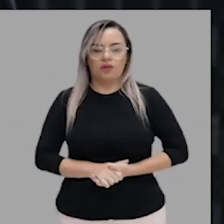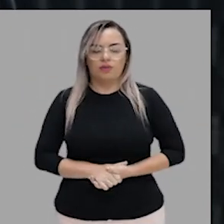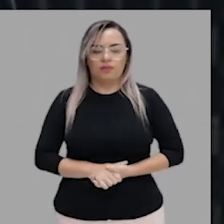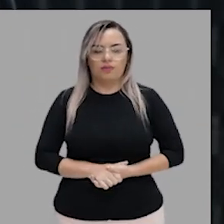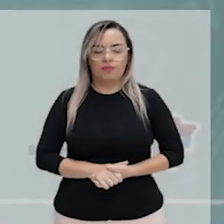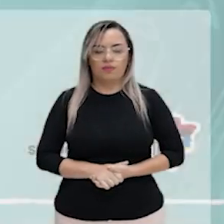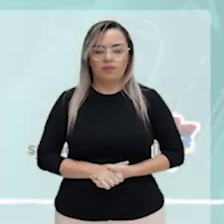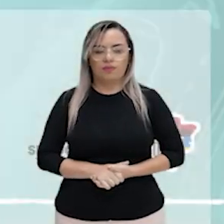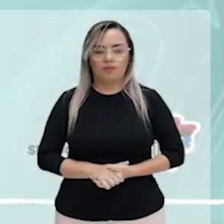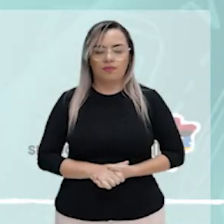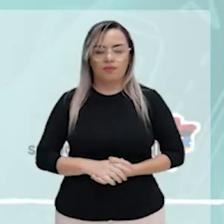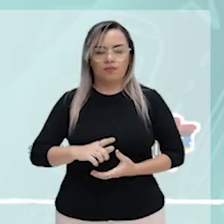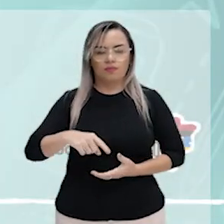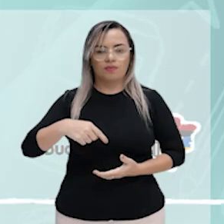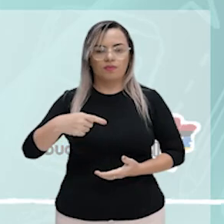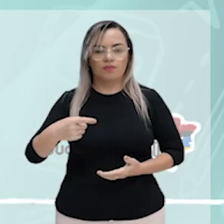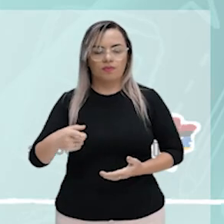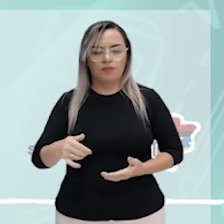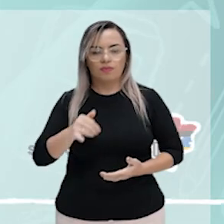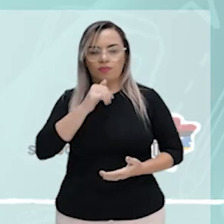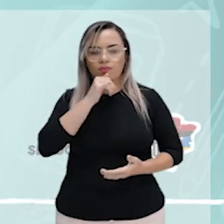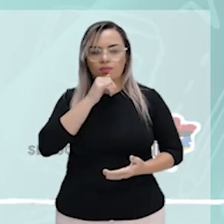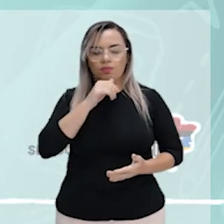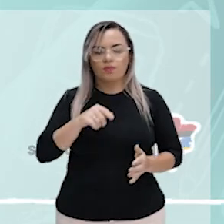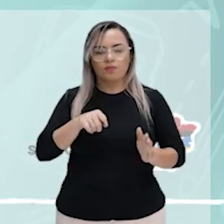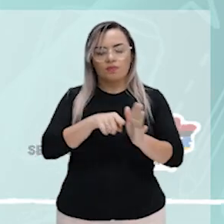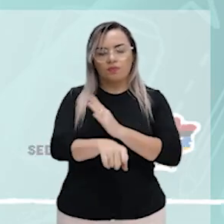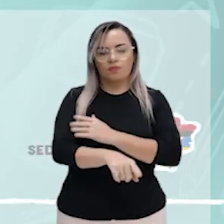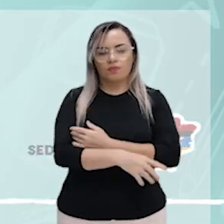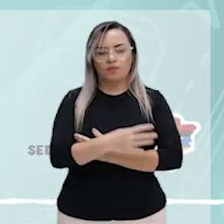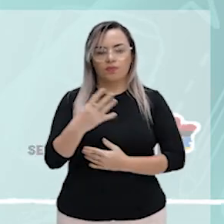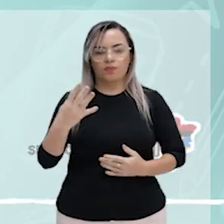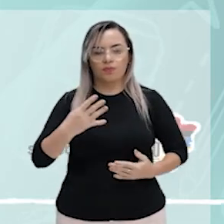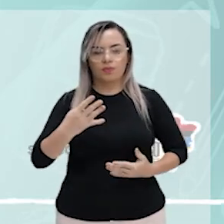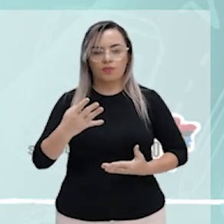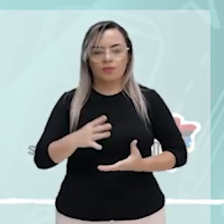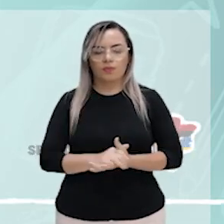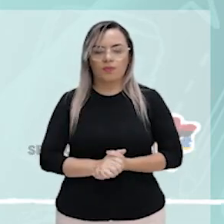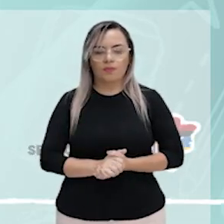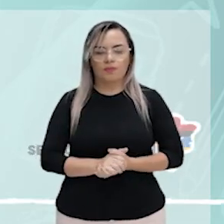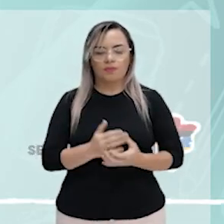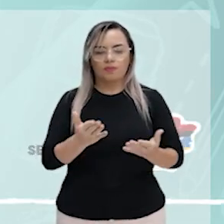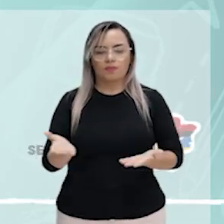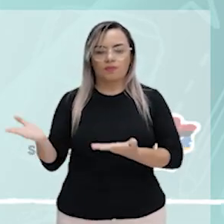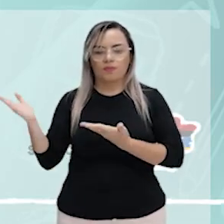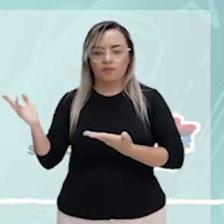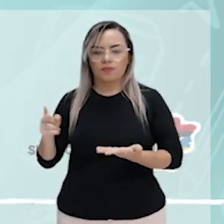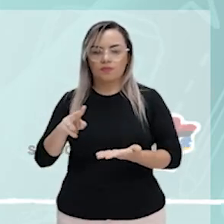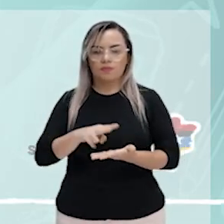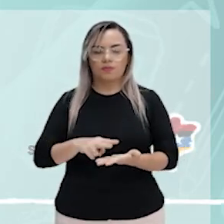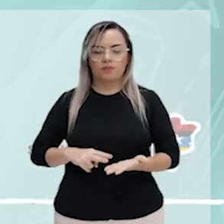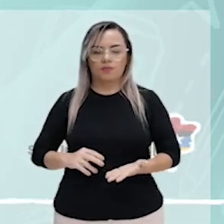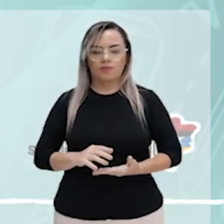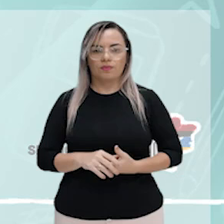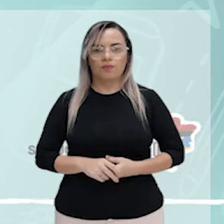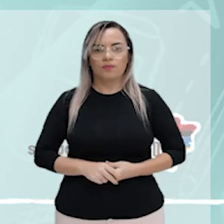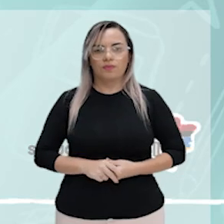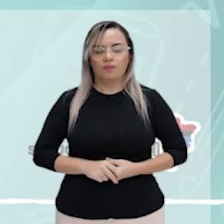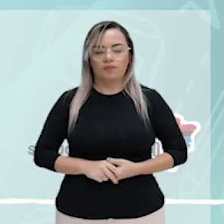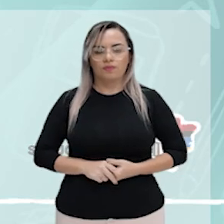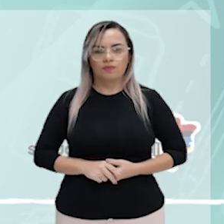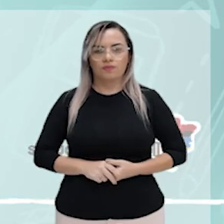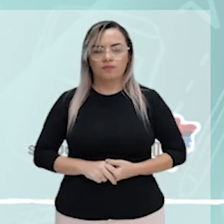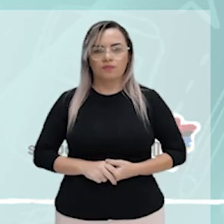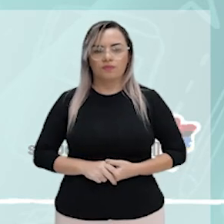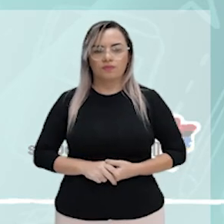Mais um exemplo aí, mais uma questão. Qual oração abaixo é a correta? Obedece às regras do jogo ou obedece às